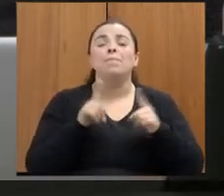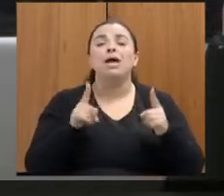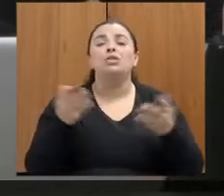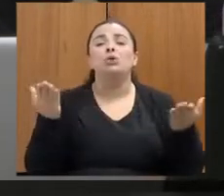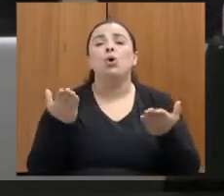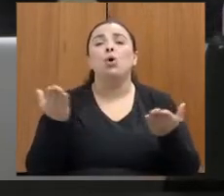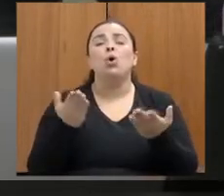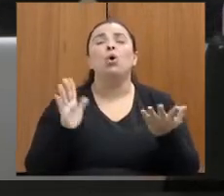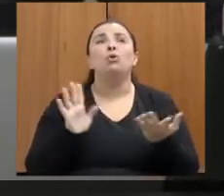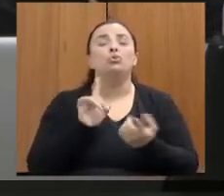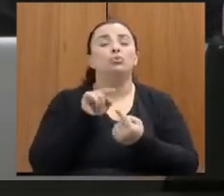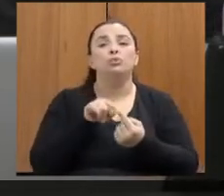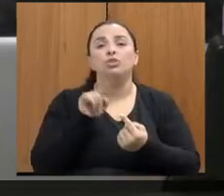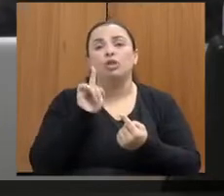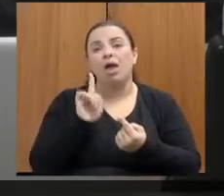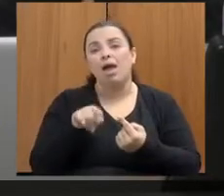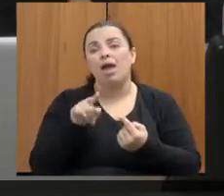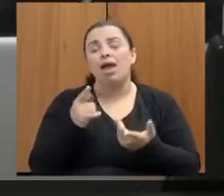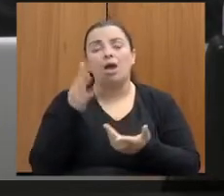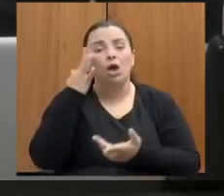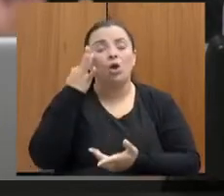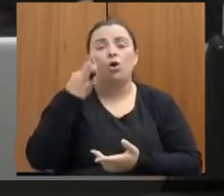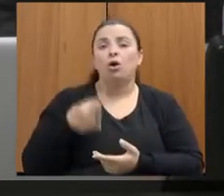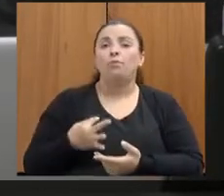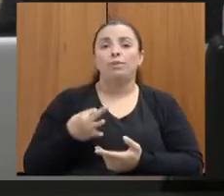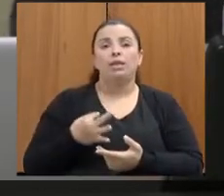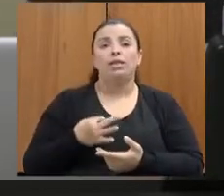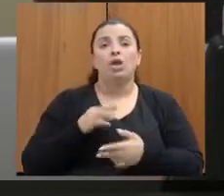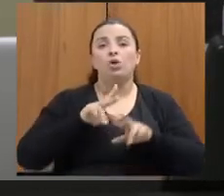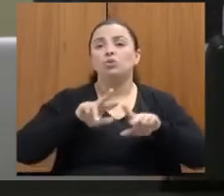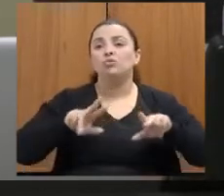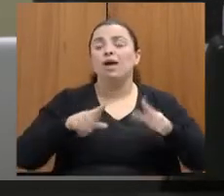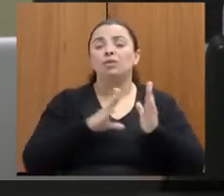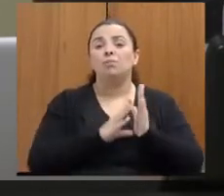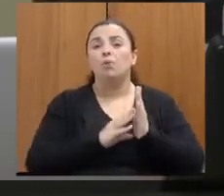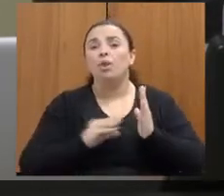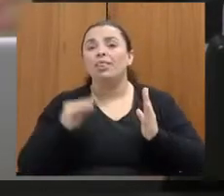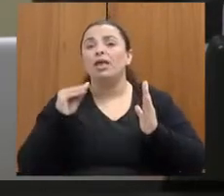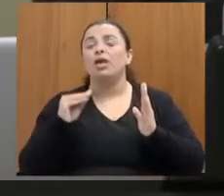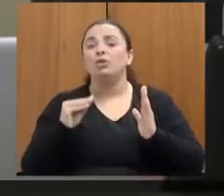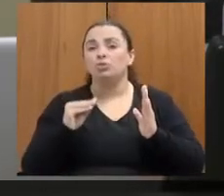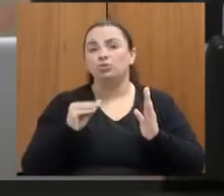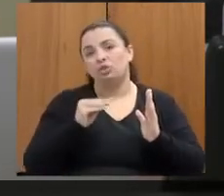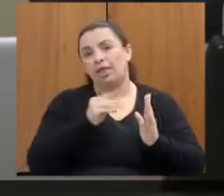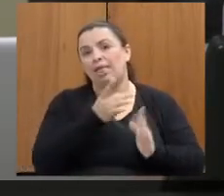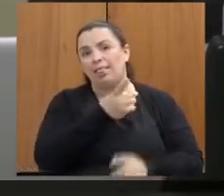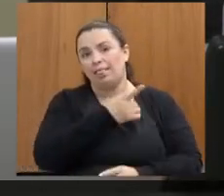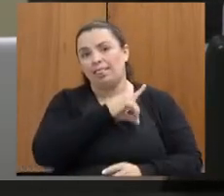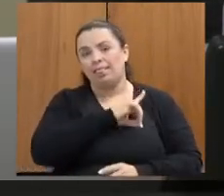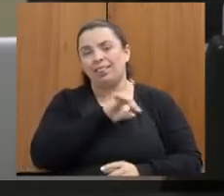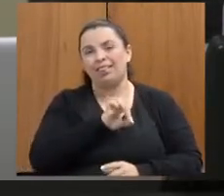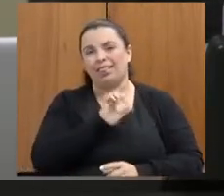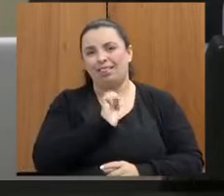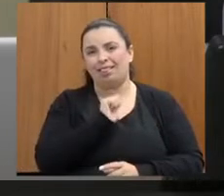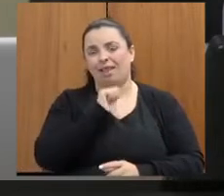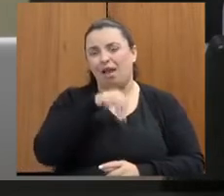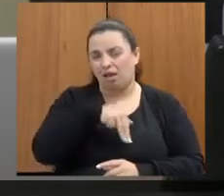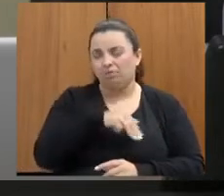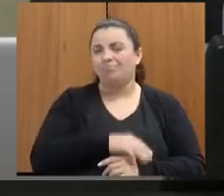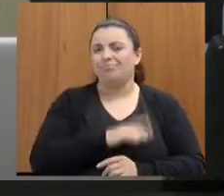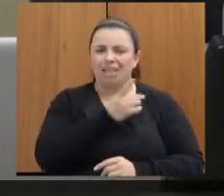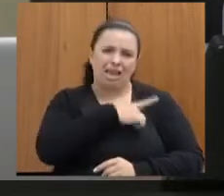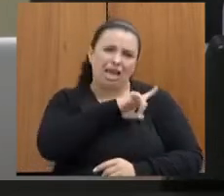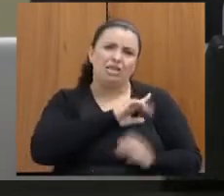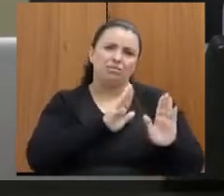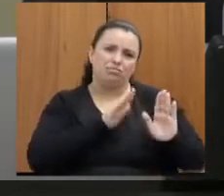escuta é entender, entender, inclusive, nos diversos modelos de deance que nós temos, não é um padrão, tem algumas